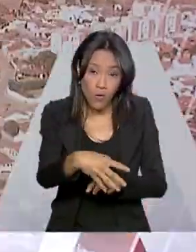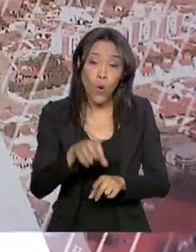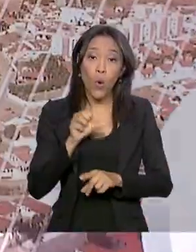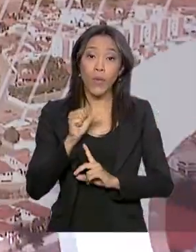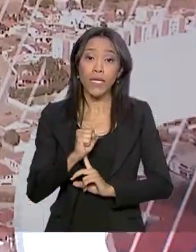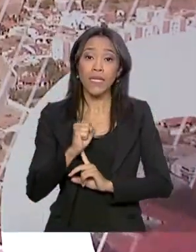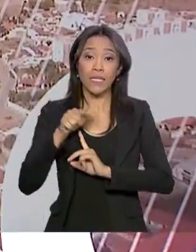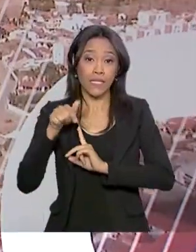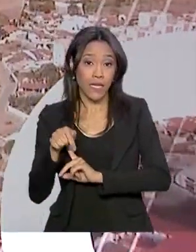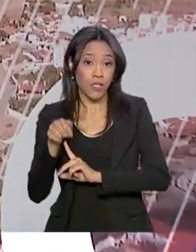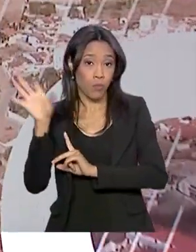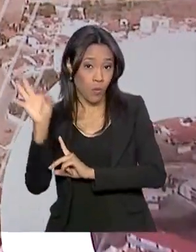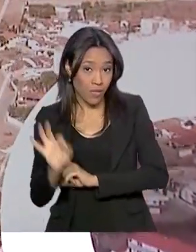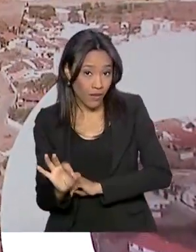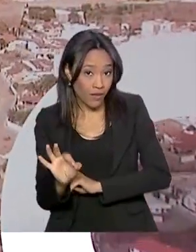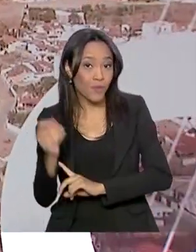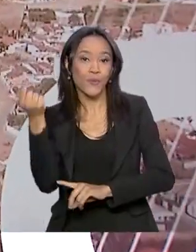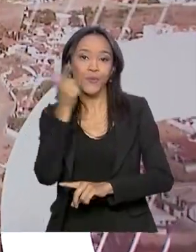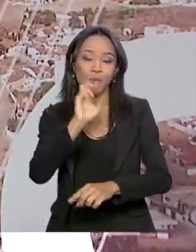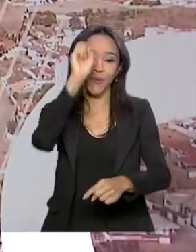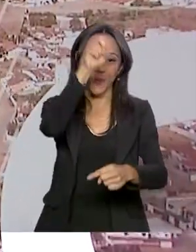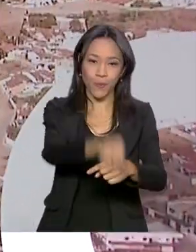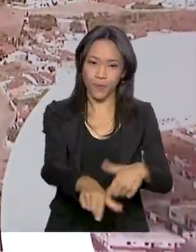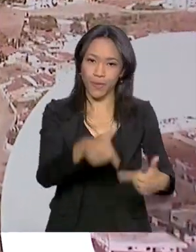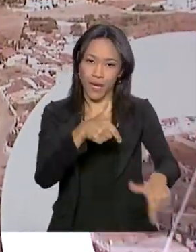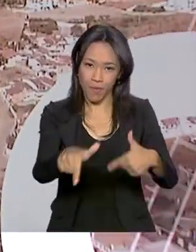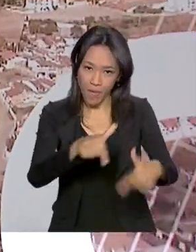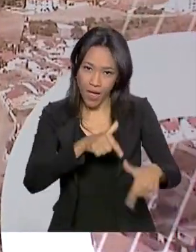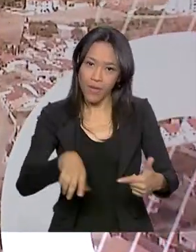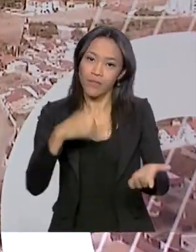% entraram no mercado de trabalho pela via informal.